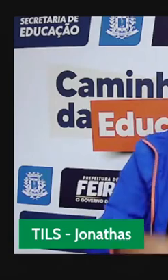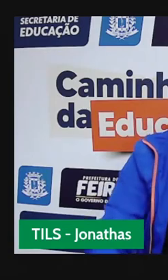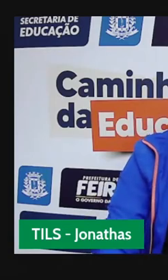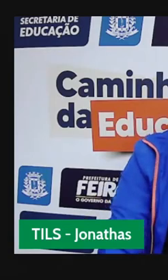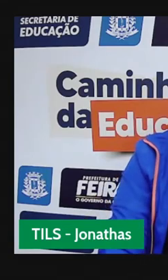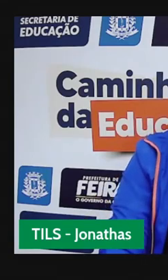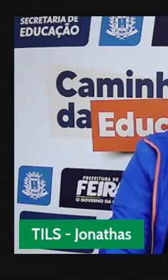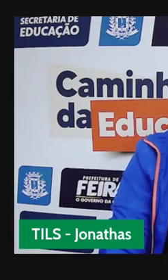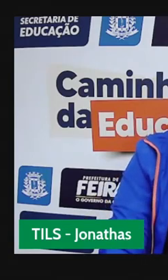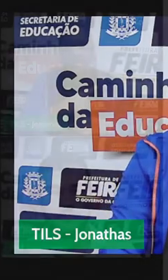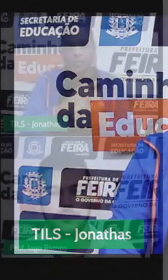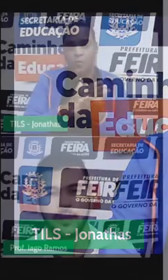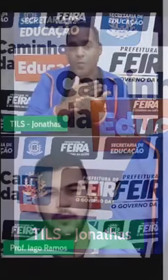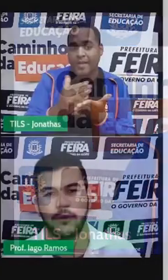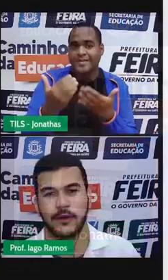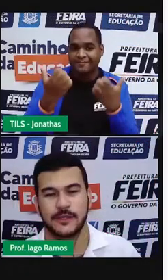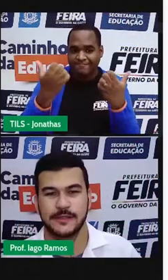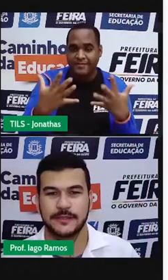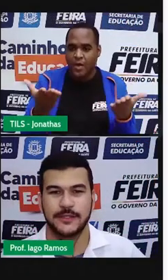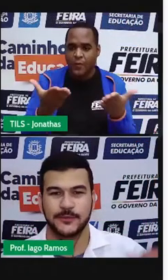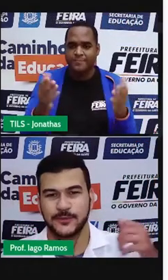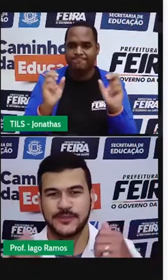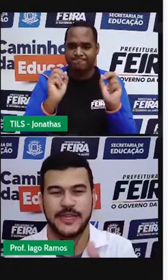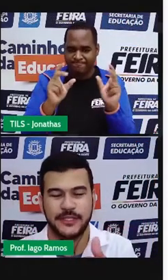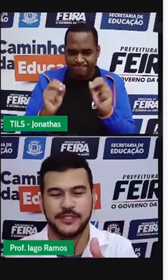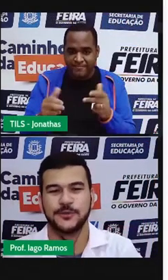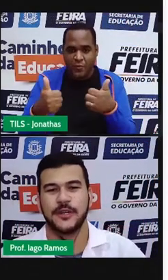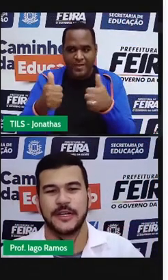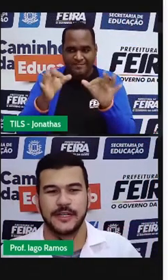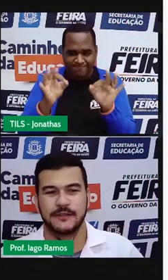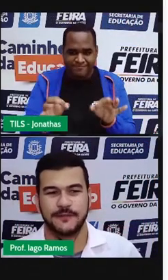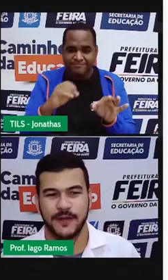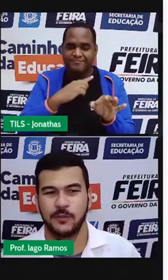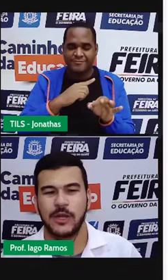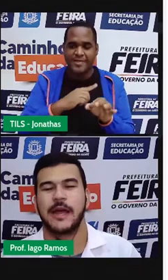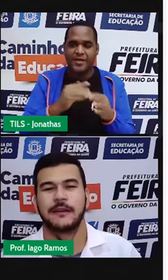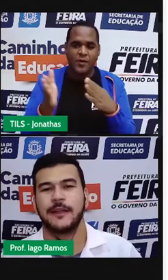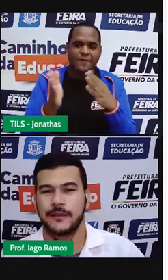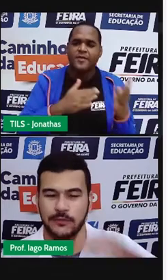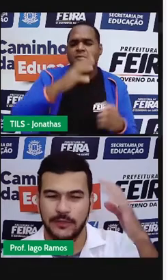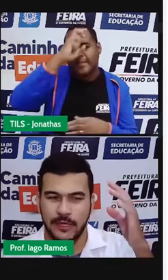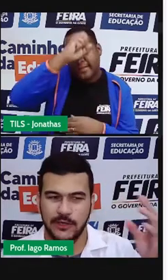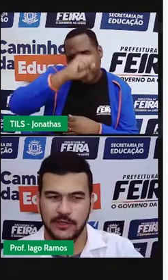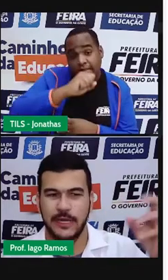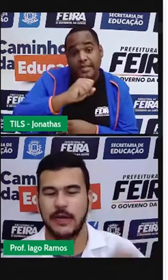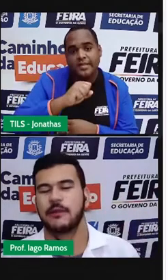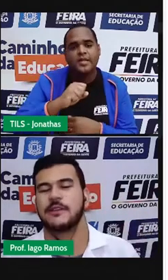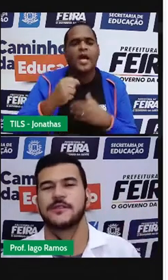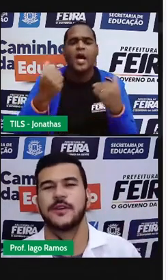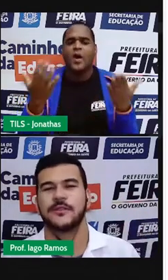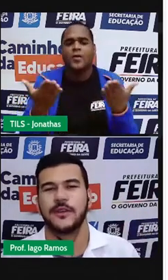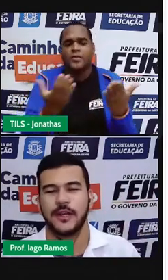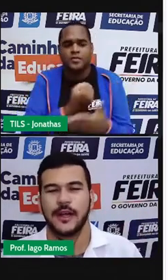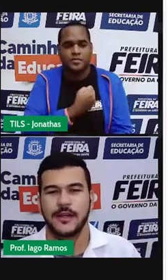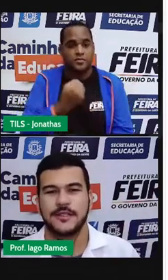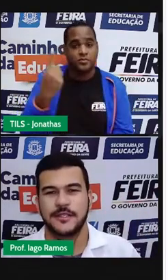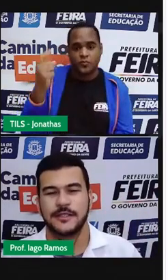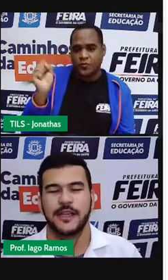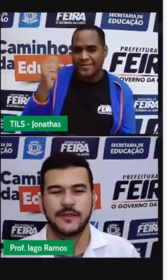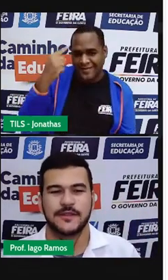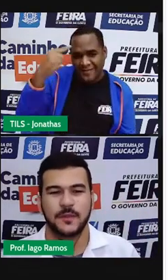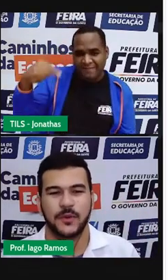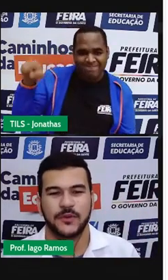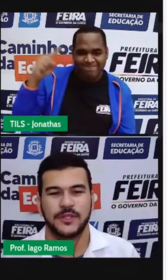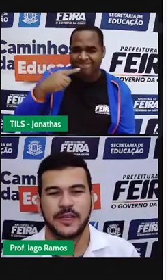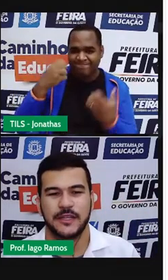Então, vamos lá. Isso, agora sim, deu tudo certinho. Vamos lá, né? Então, tá aí, ó, na aula 18 a gente